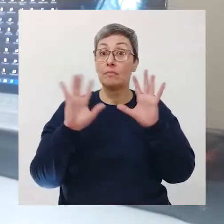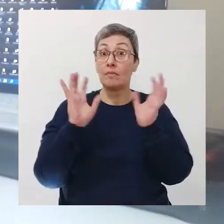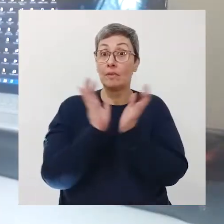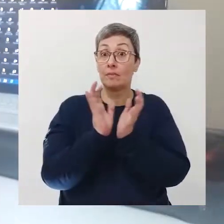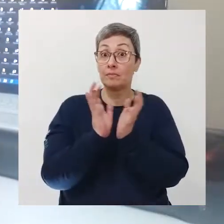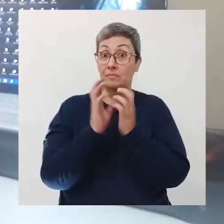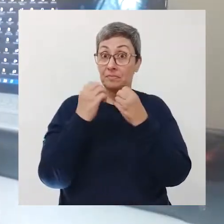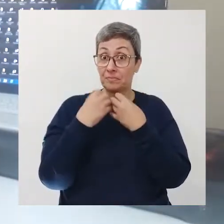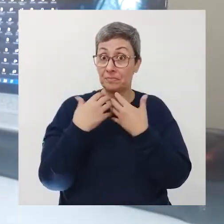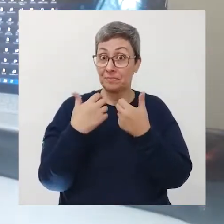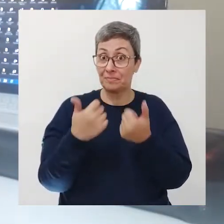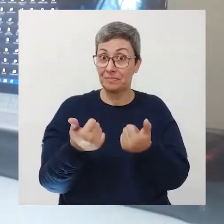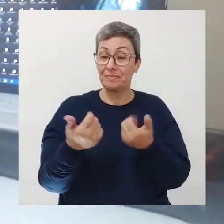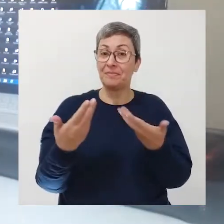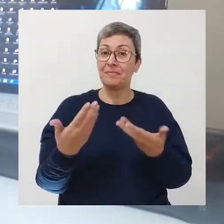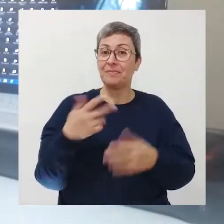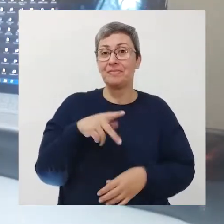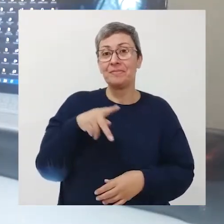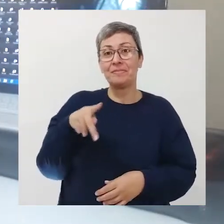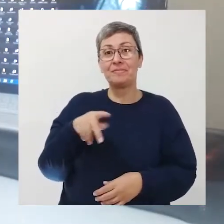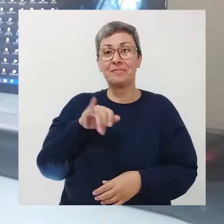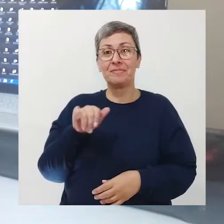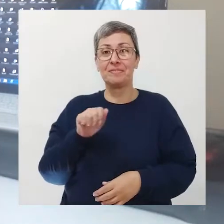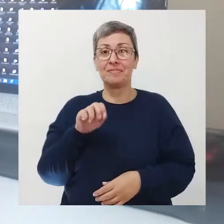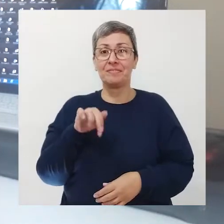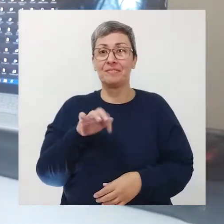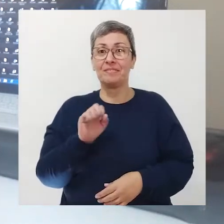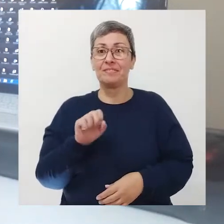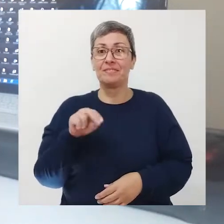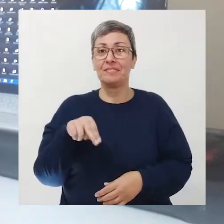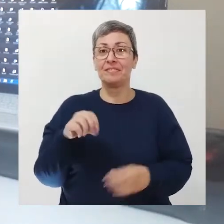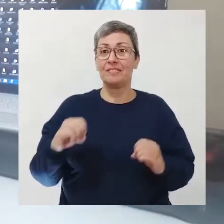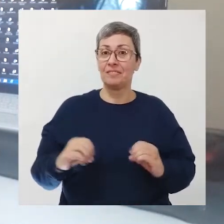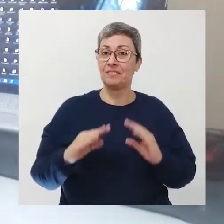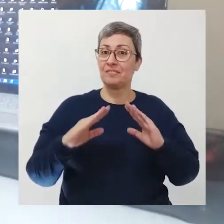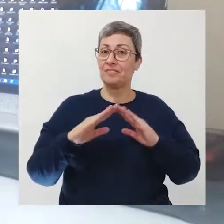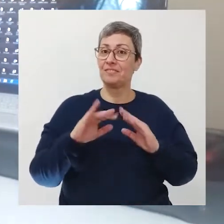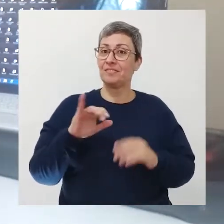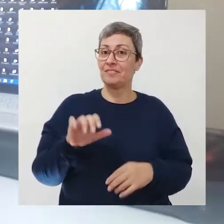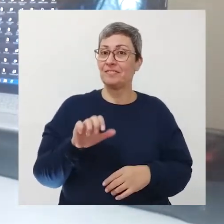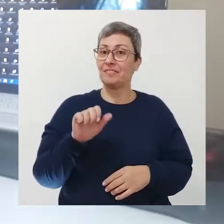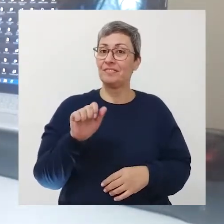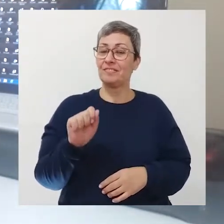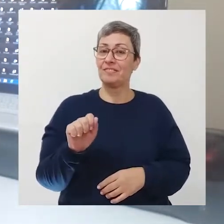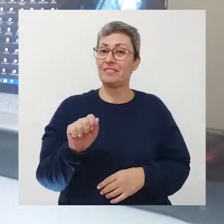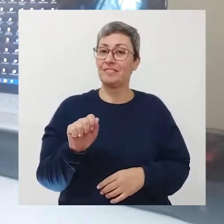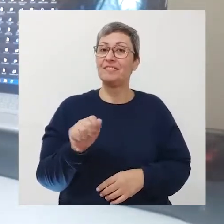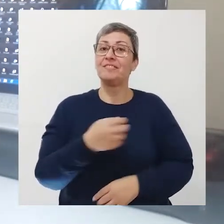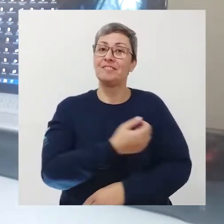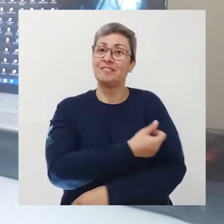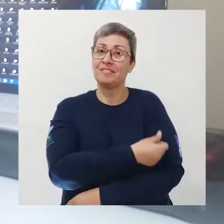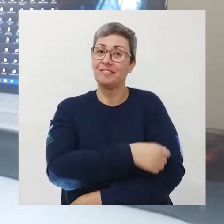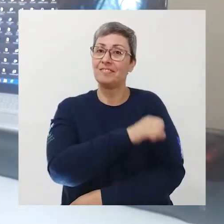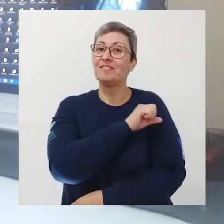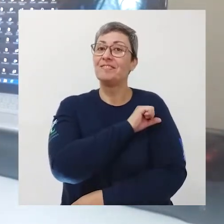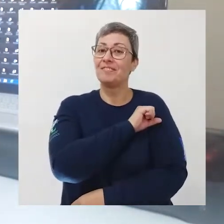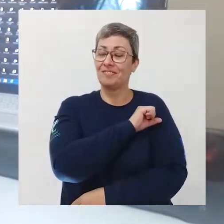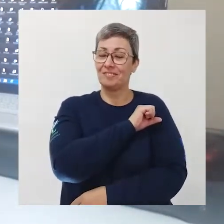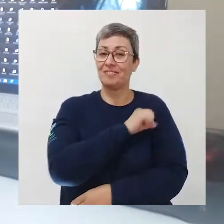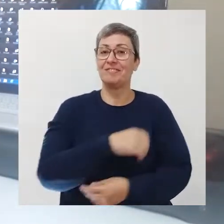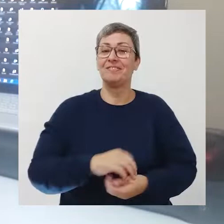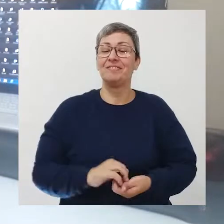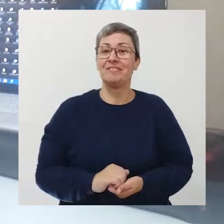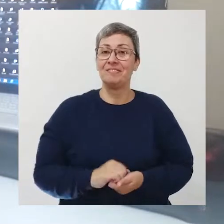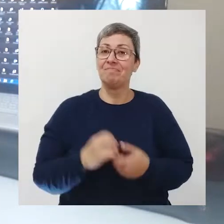Olá pessoal, tudo bem com vocês? Eu sou o professor Jefferson e este é o programa Saberes em Casa para a Eja do